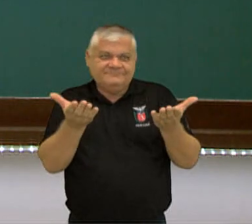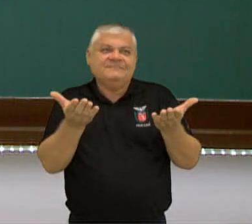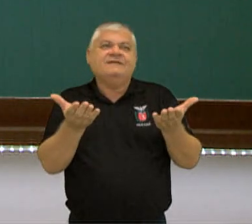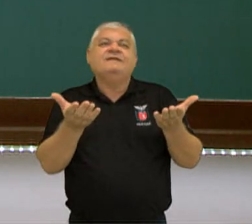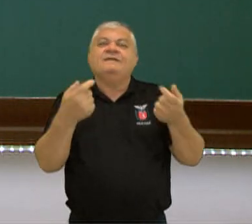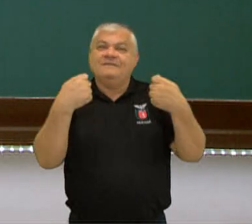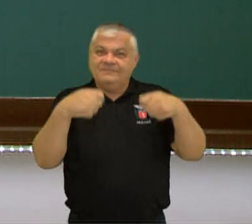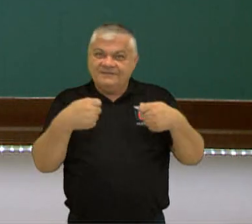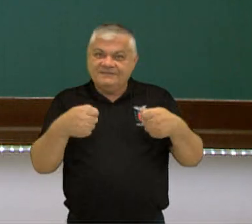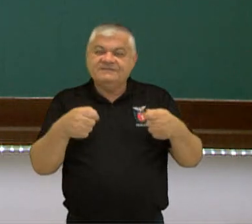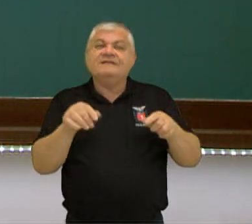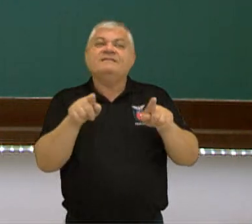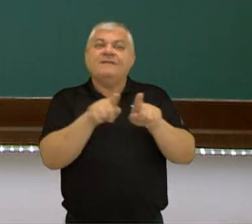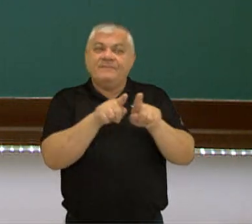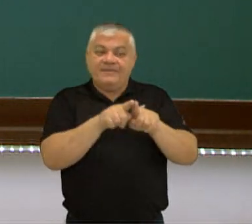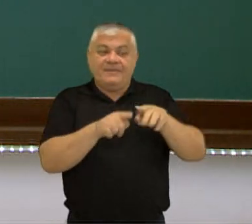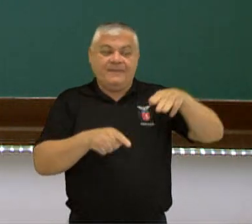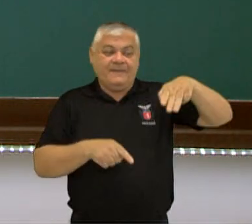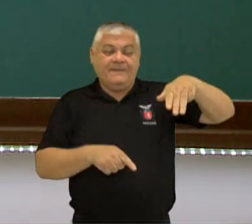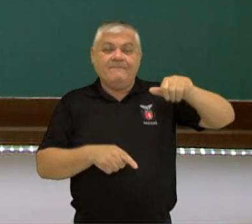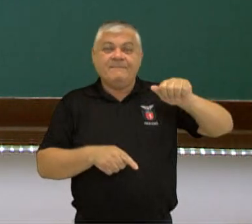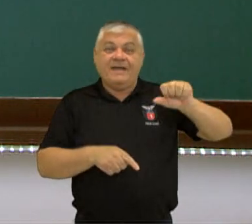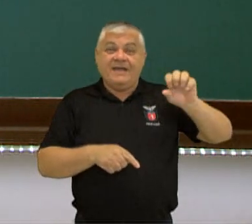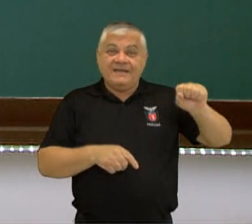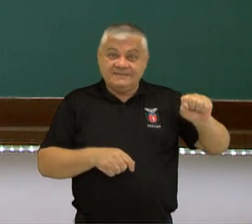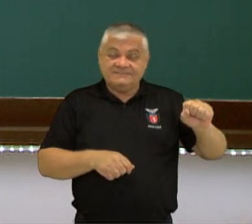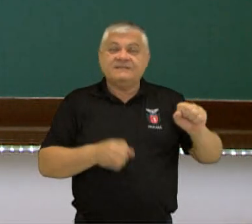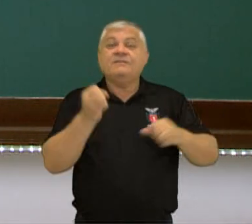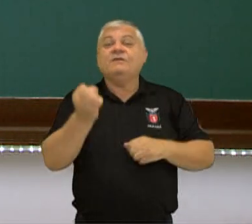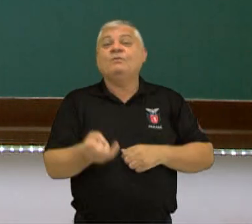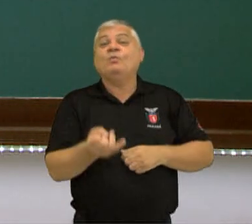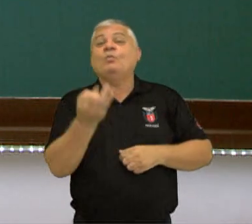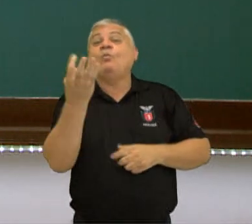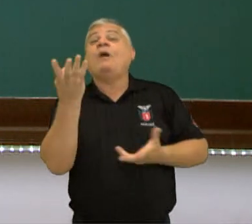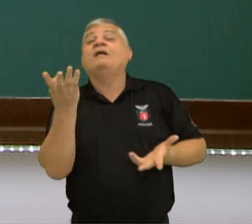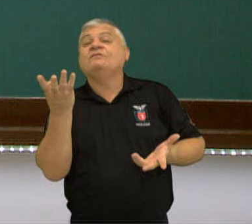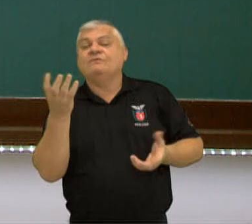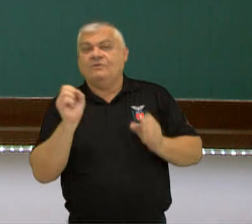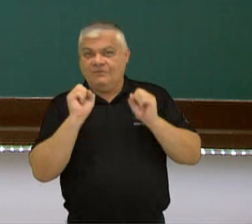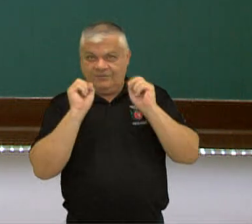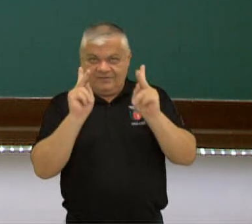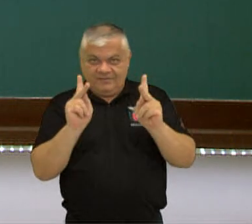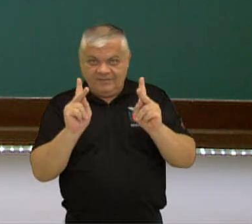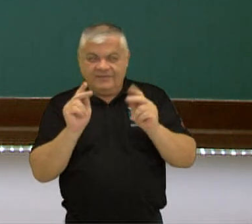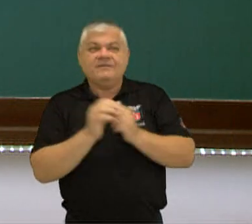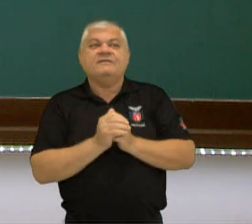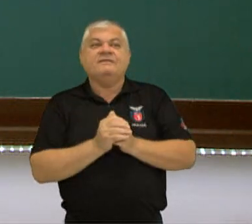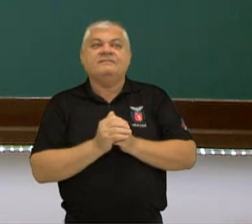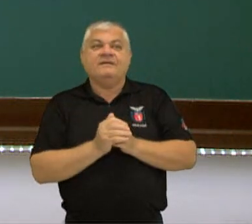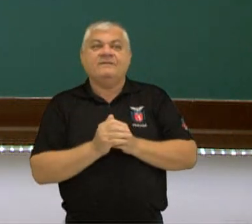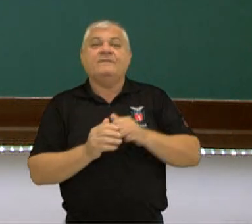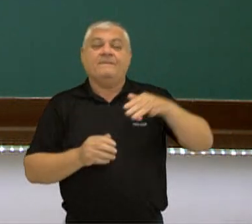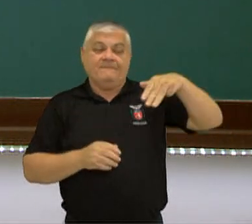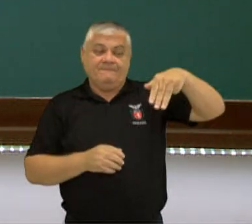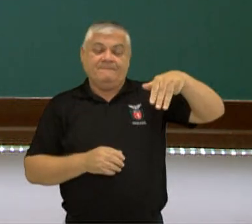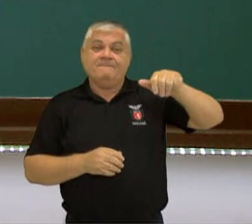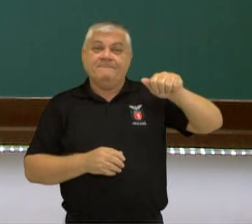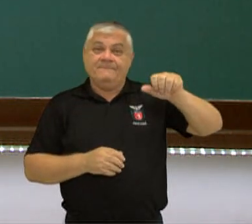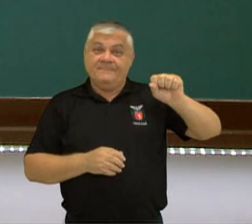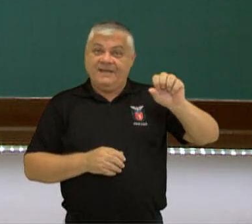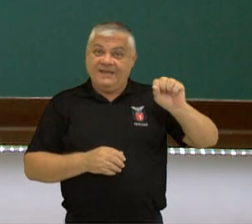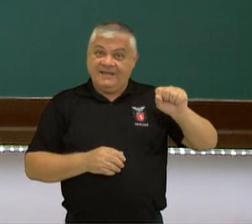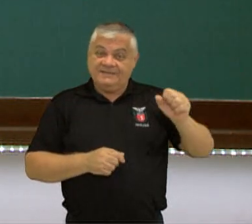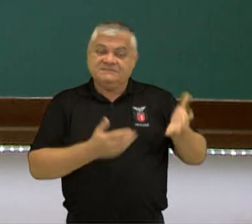com a conservação das massas e a proporção, tá certo? Então, eu trabalho com a conservação das